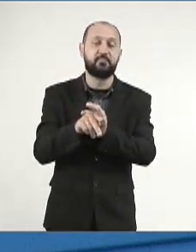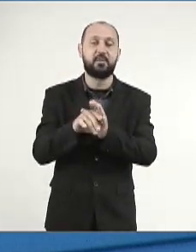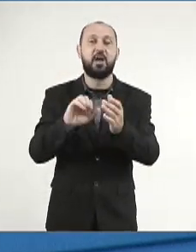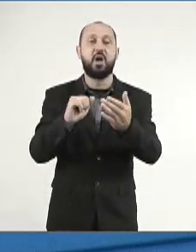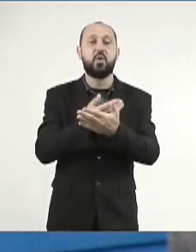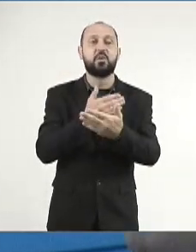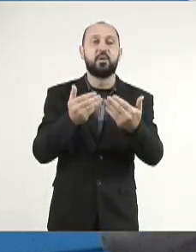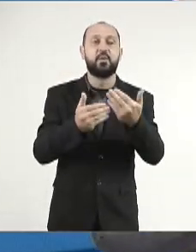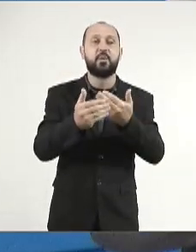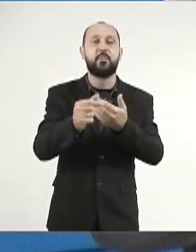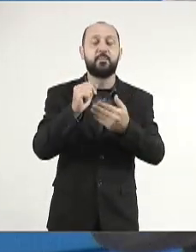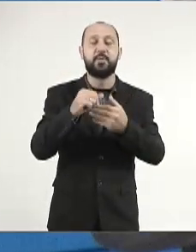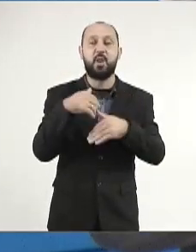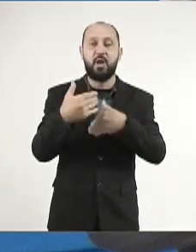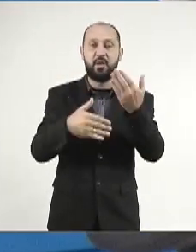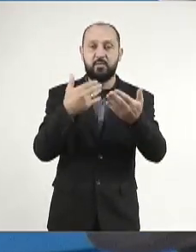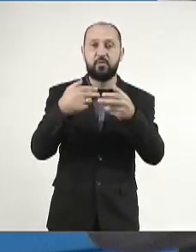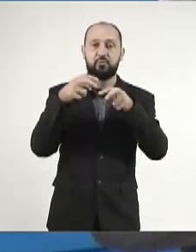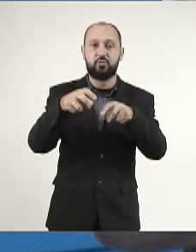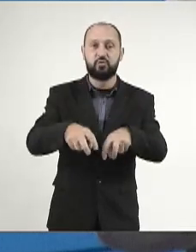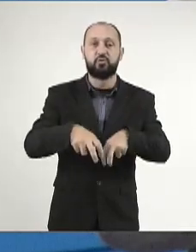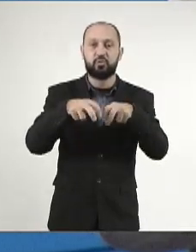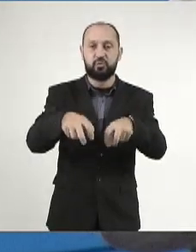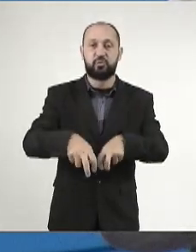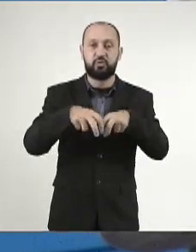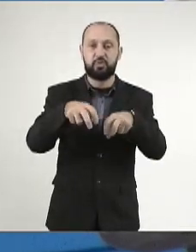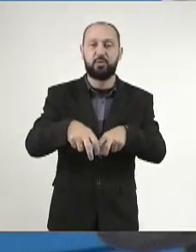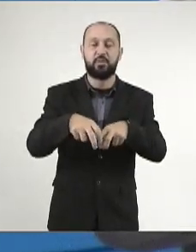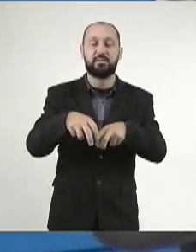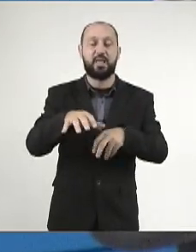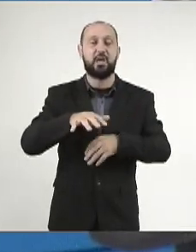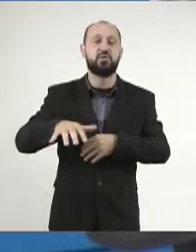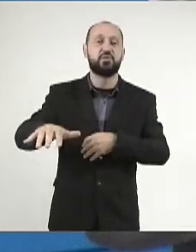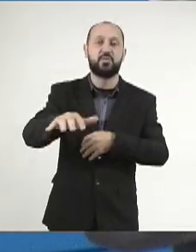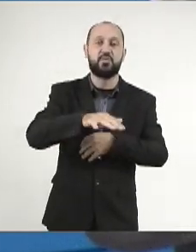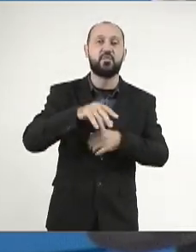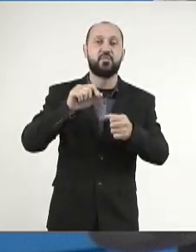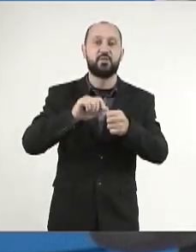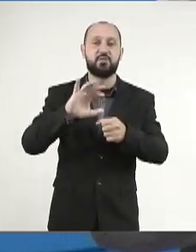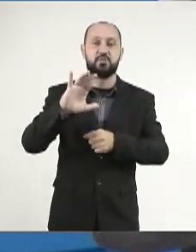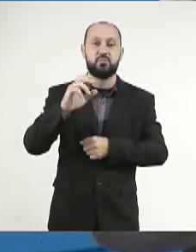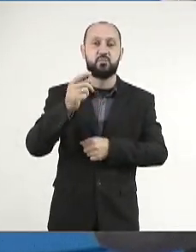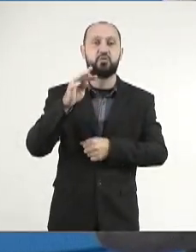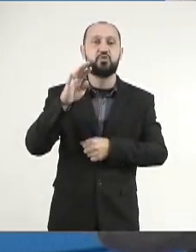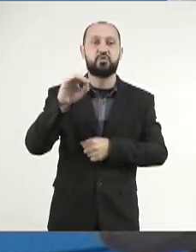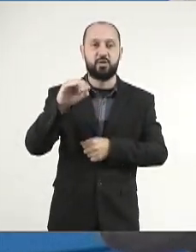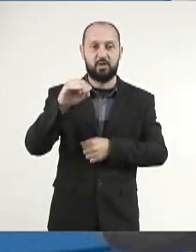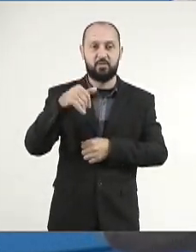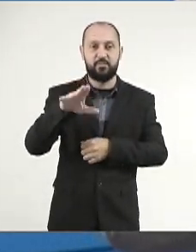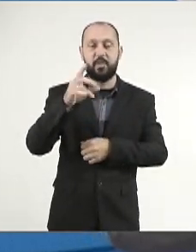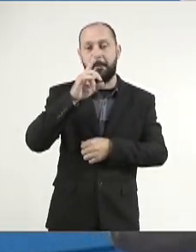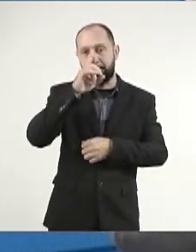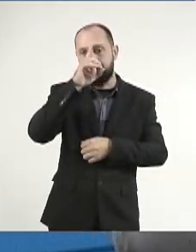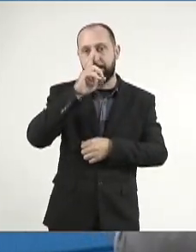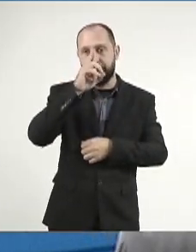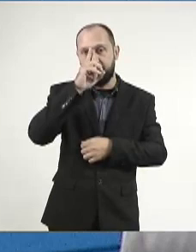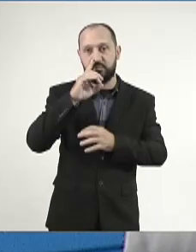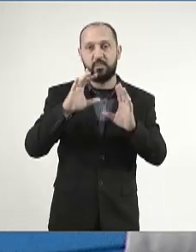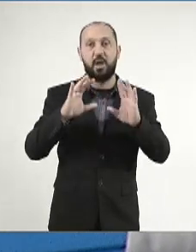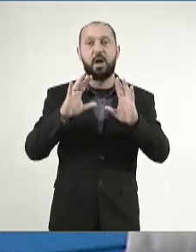dá principalmente pelo avanço do agronegócio na região, colocando o chaco em grande risco de